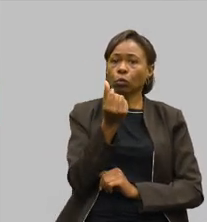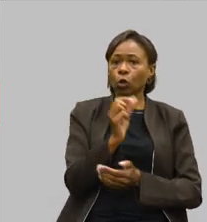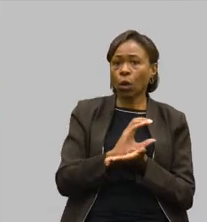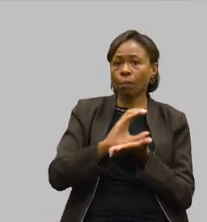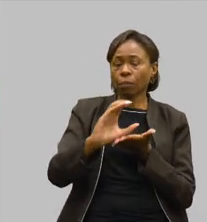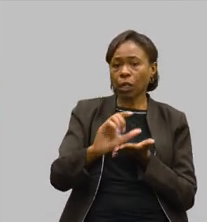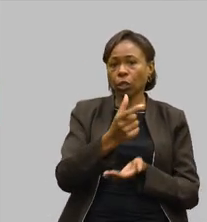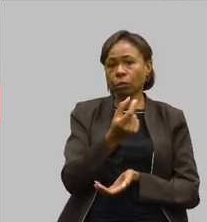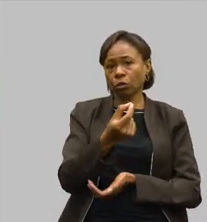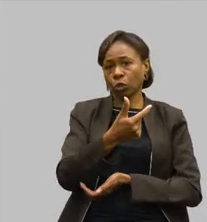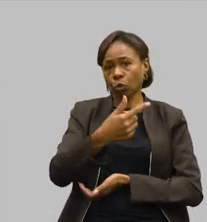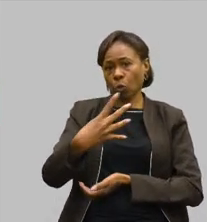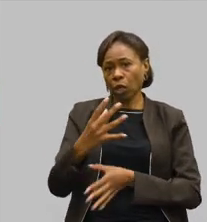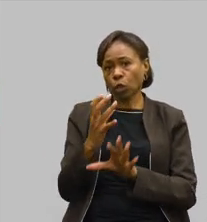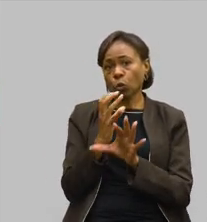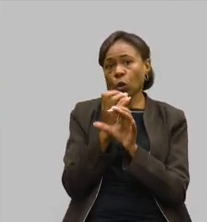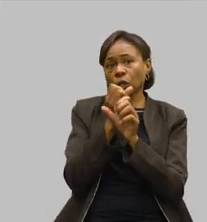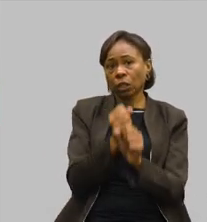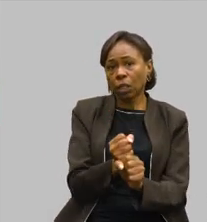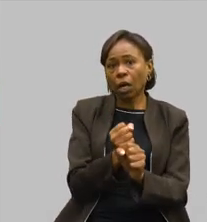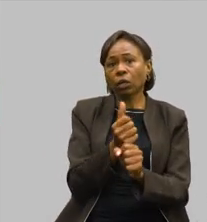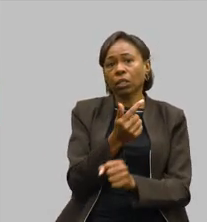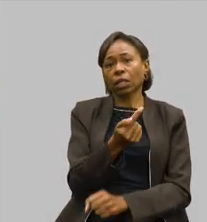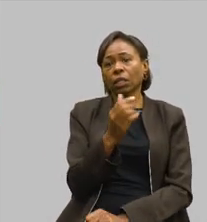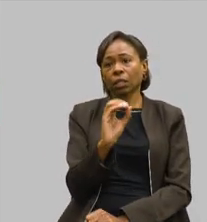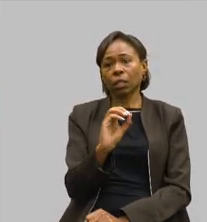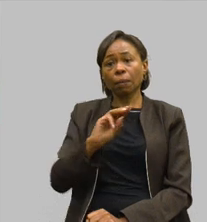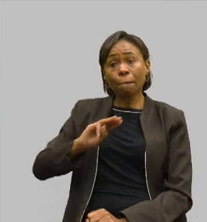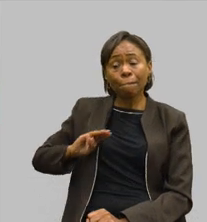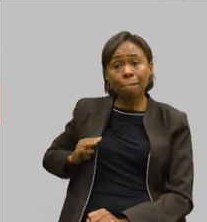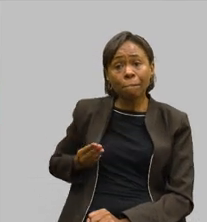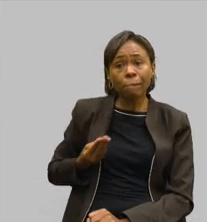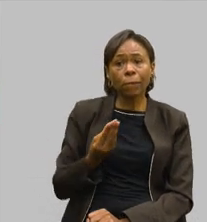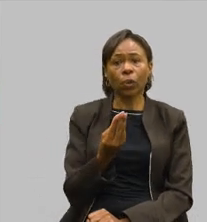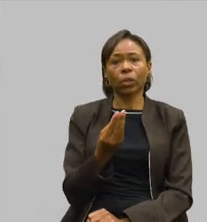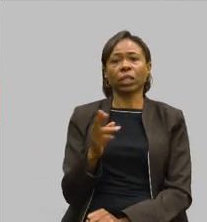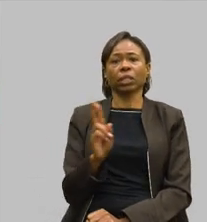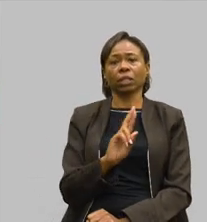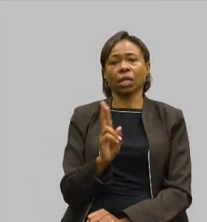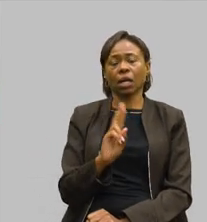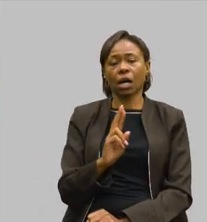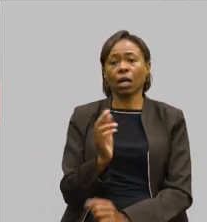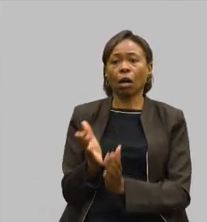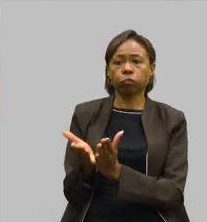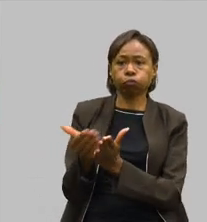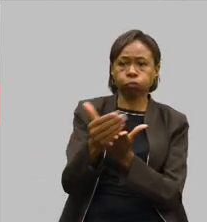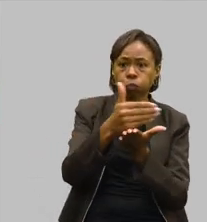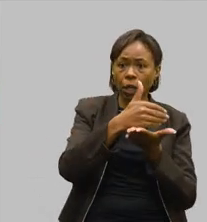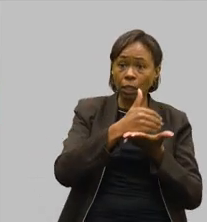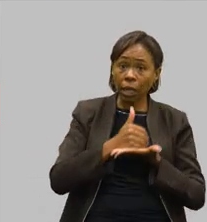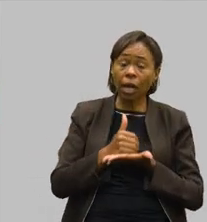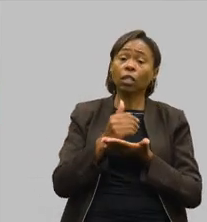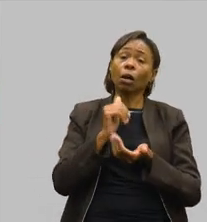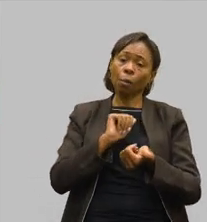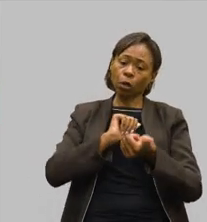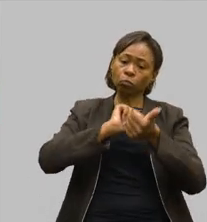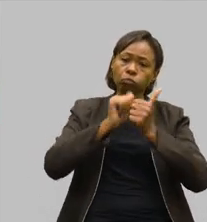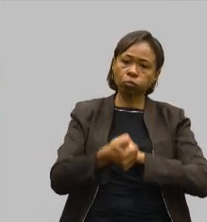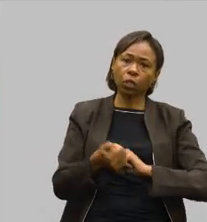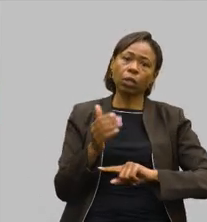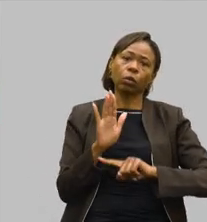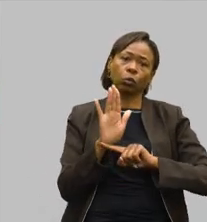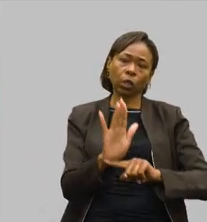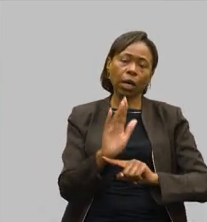2024, totalizando um montante de 70 milhões de reais captados para a execução de práticas esportivas